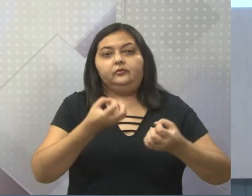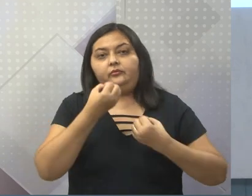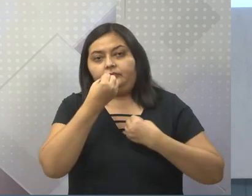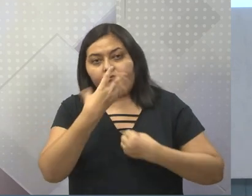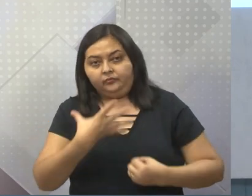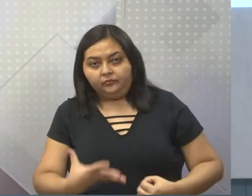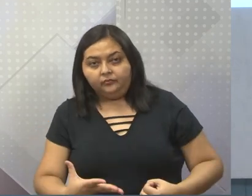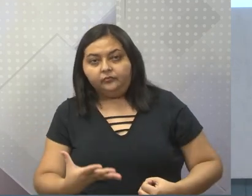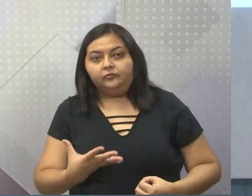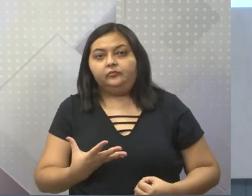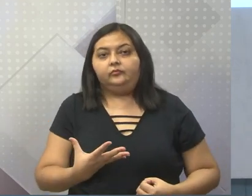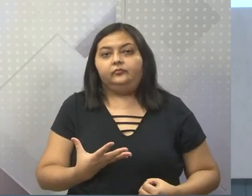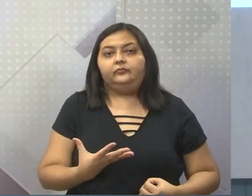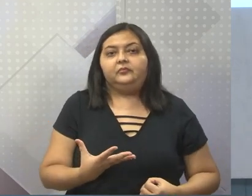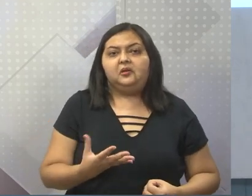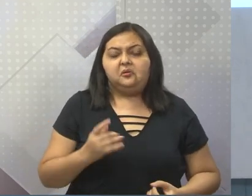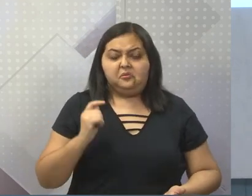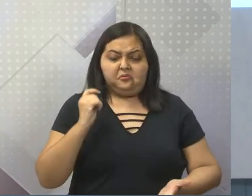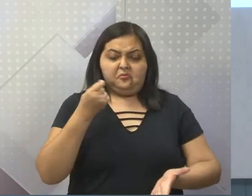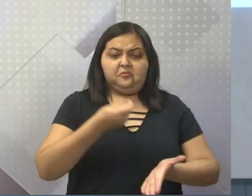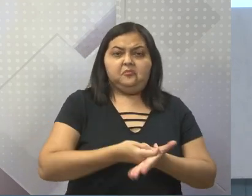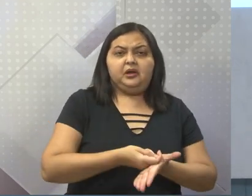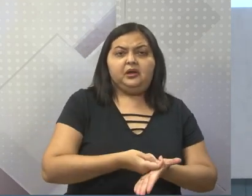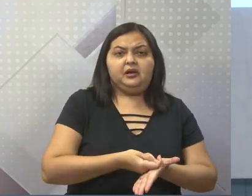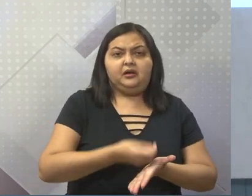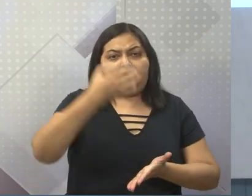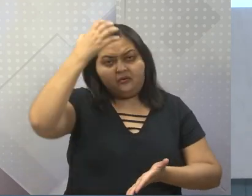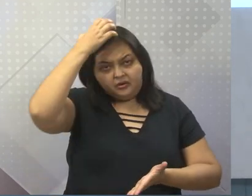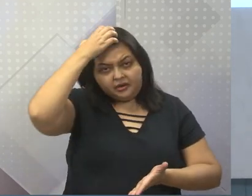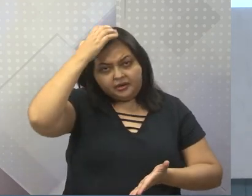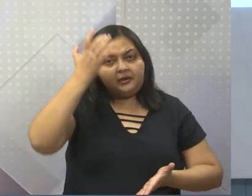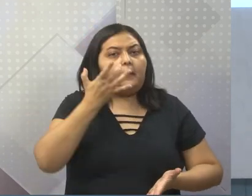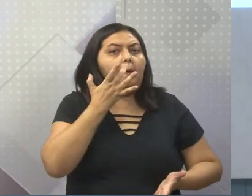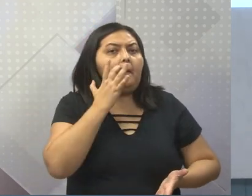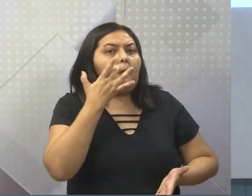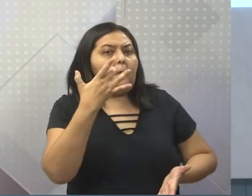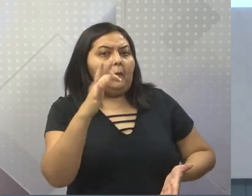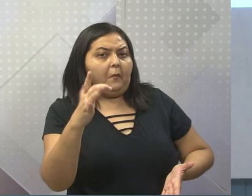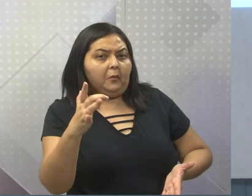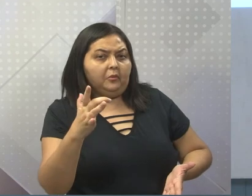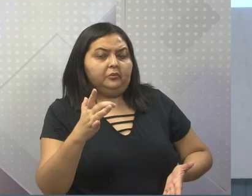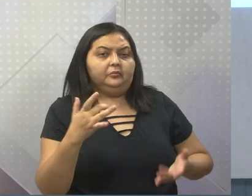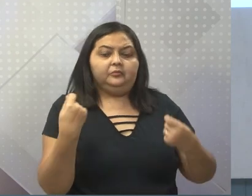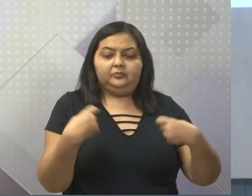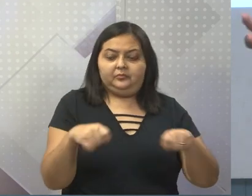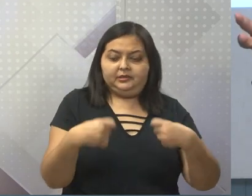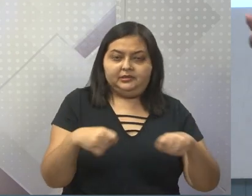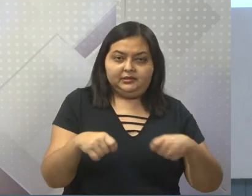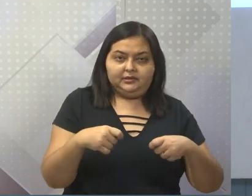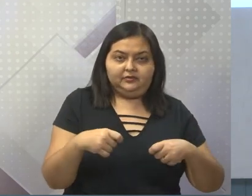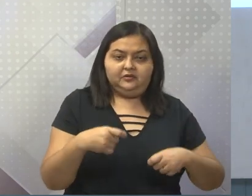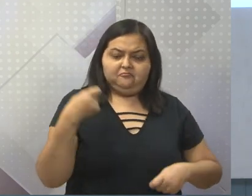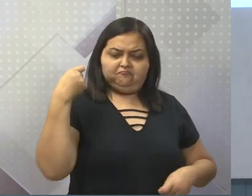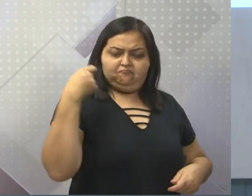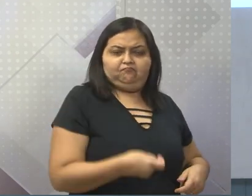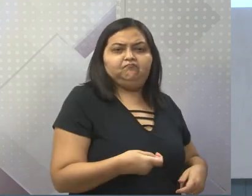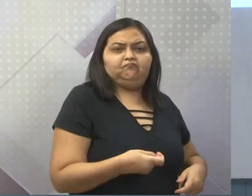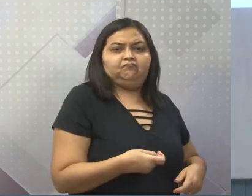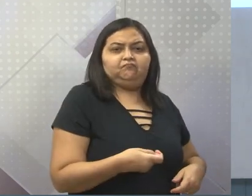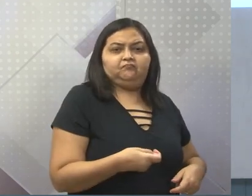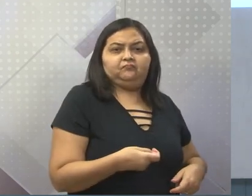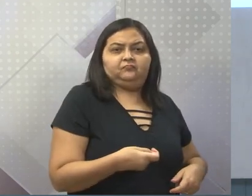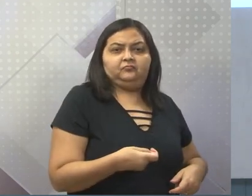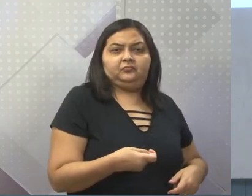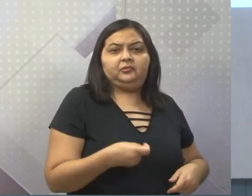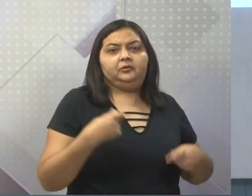Era contra essa cobrança excessiva de impostos, no caso que era o ouro. E essa, vamos dizer, tirania que se tinha